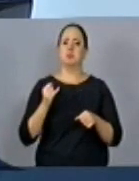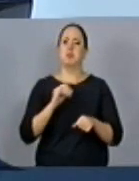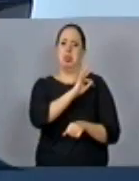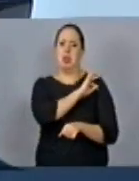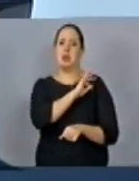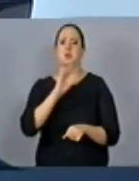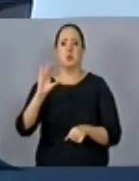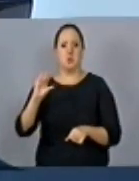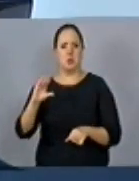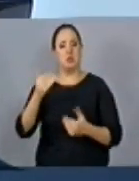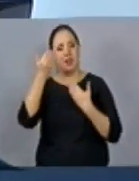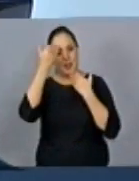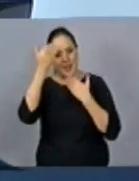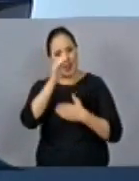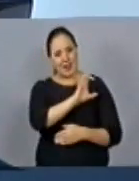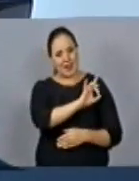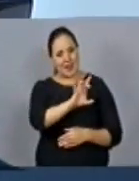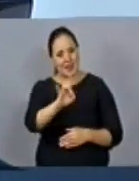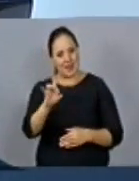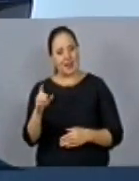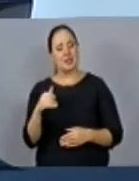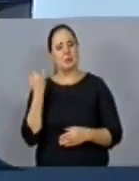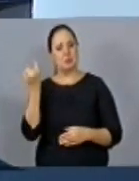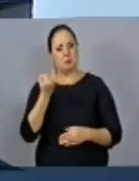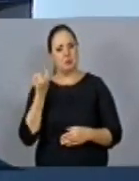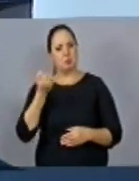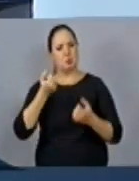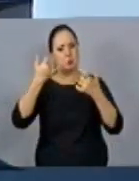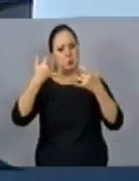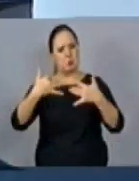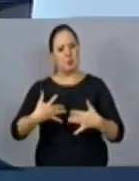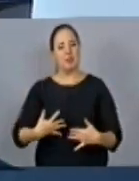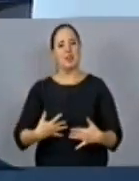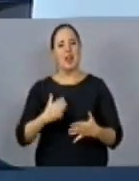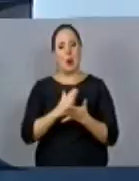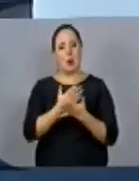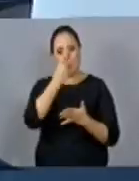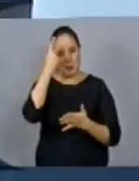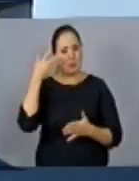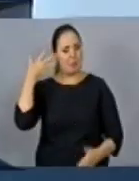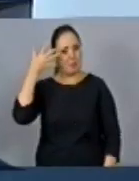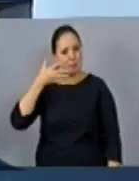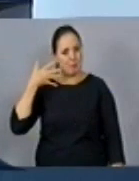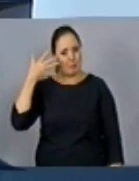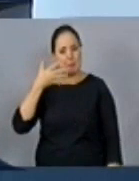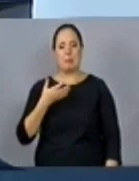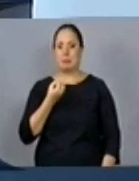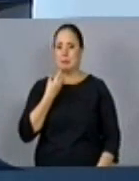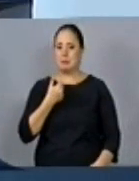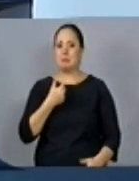eu gostaria muito de agradecer a excelência e, por não dizer também, da eloquência de alguns expositores aqui. Exato.